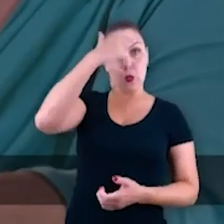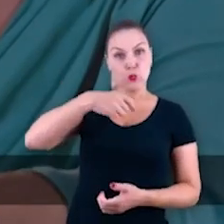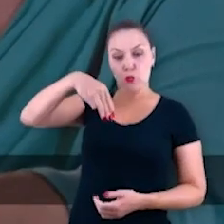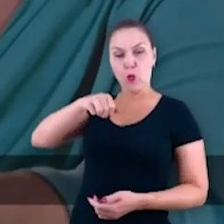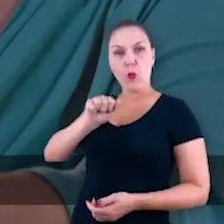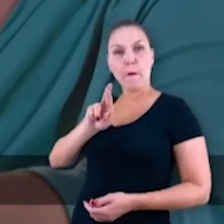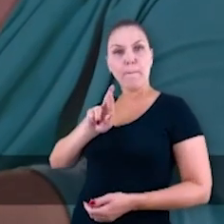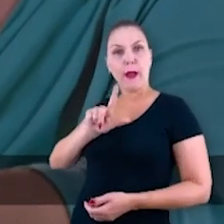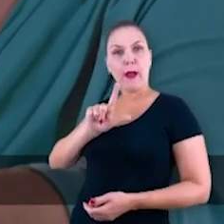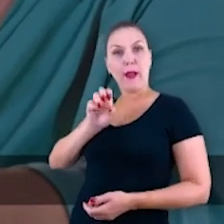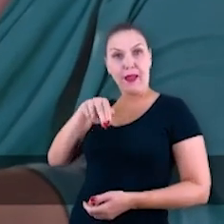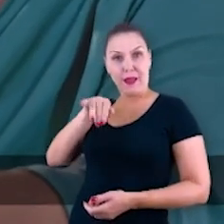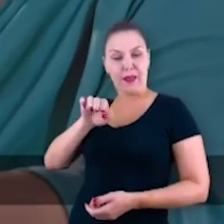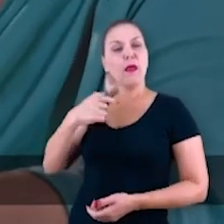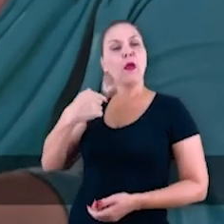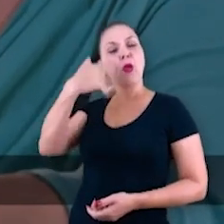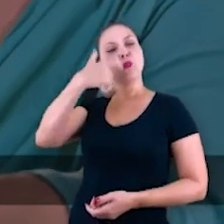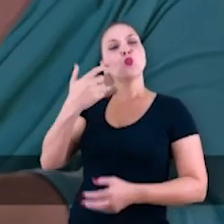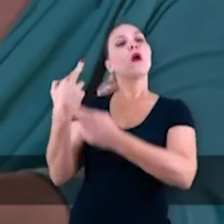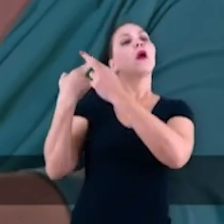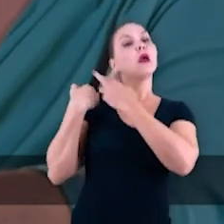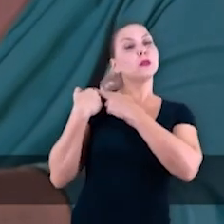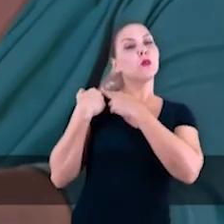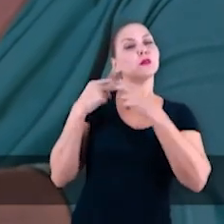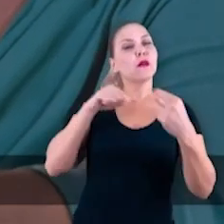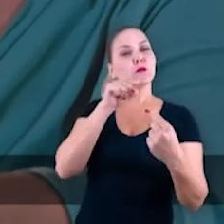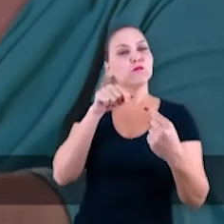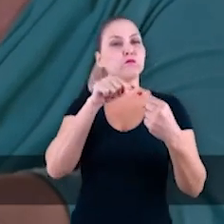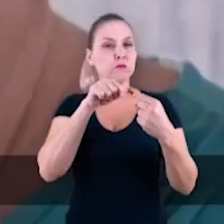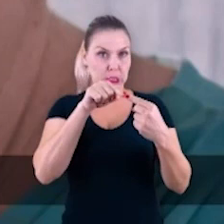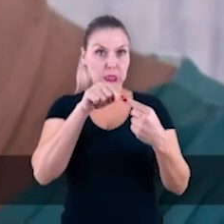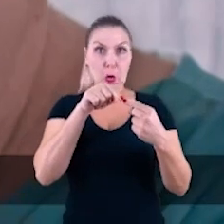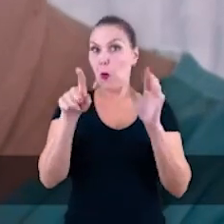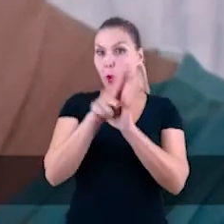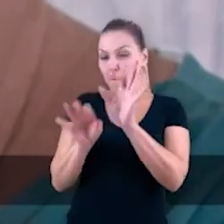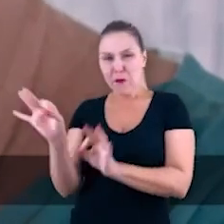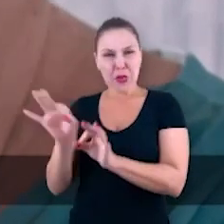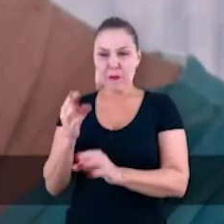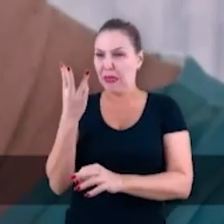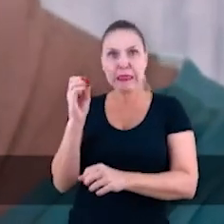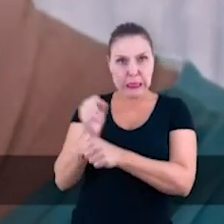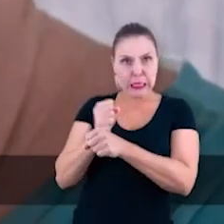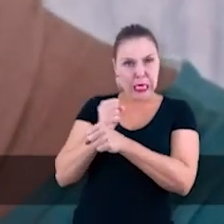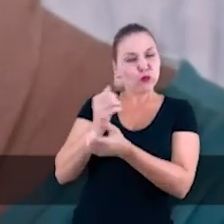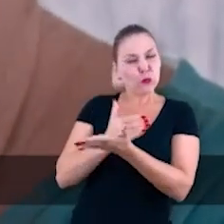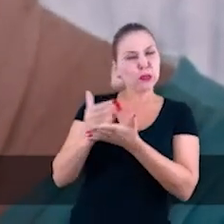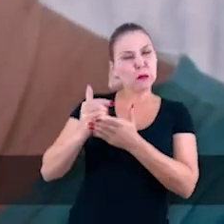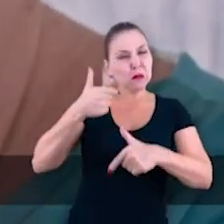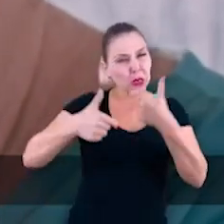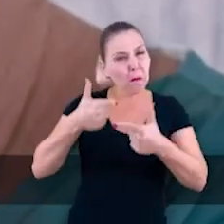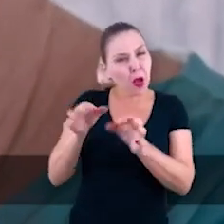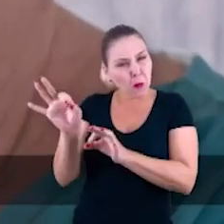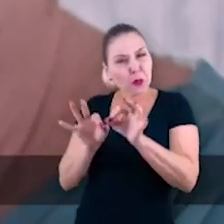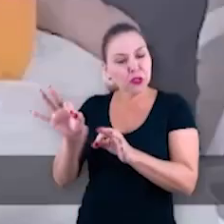Eu sou Marlene Silva, responsável pela missão Videobundance. Há 30 anos iniciamos esse trabalho